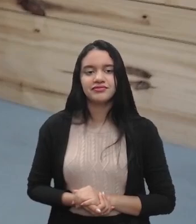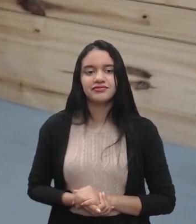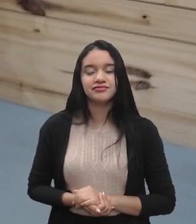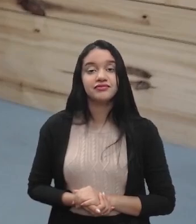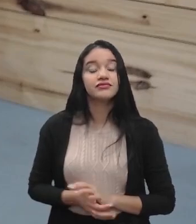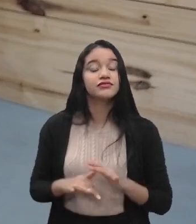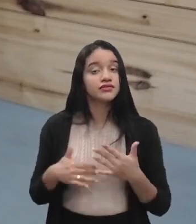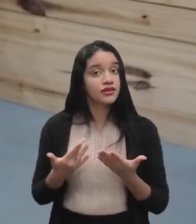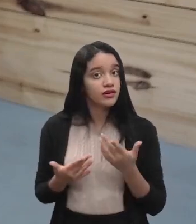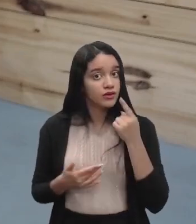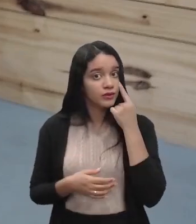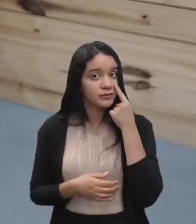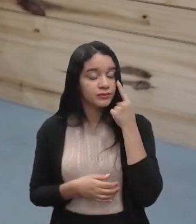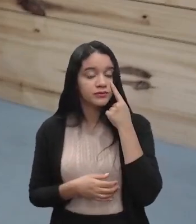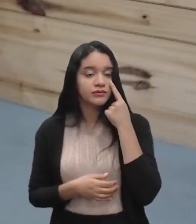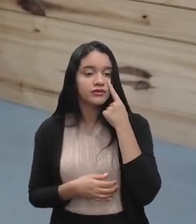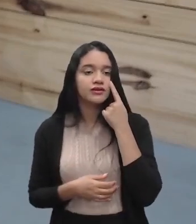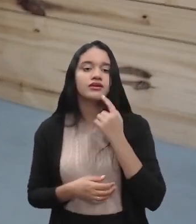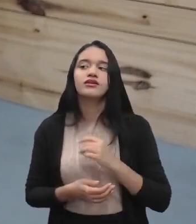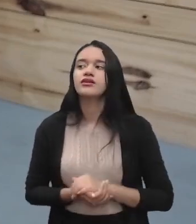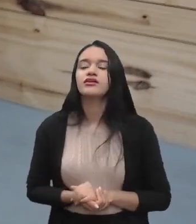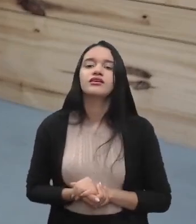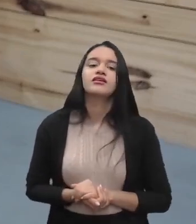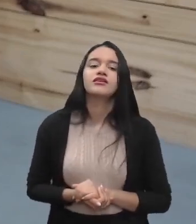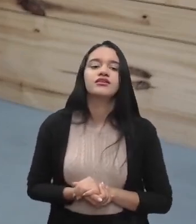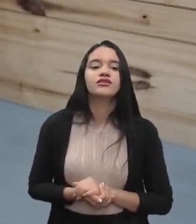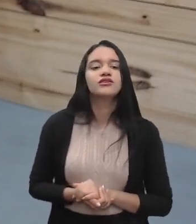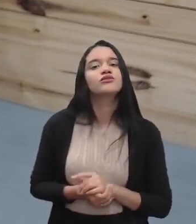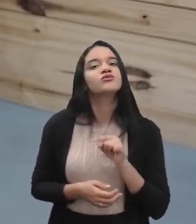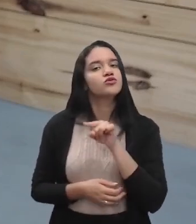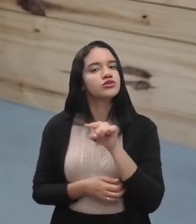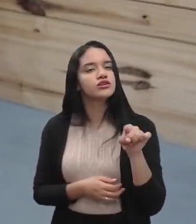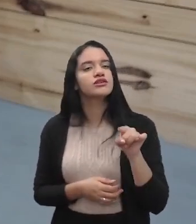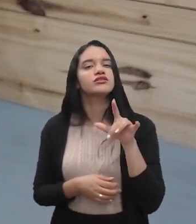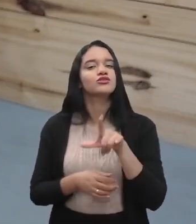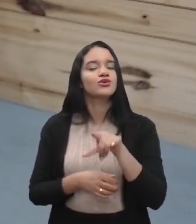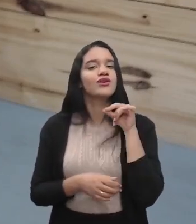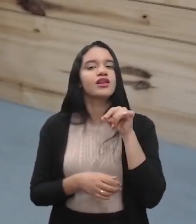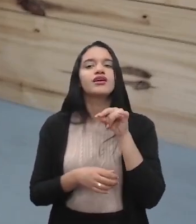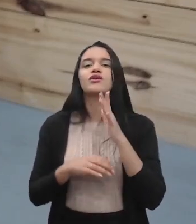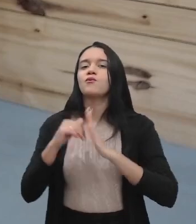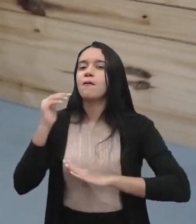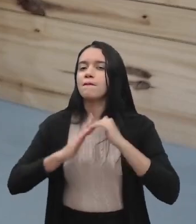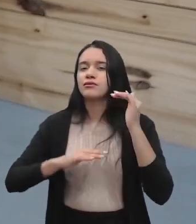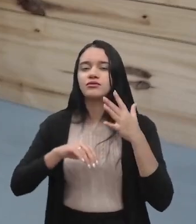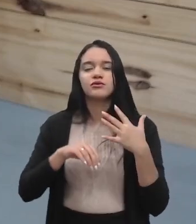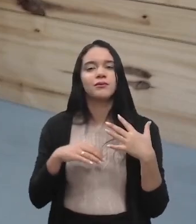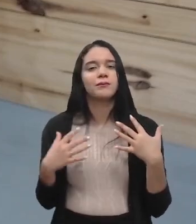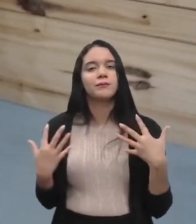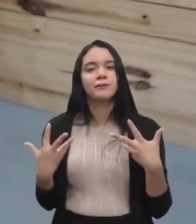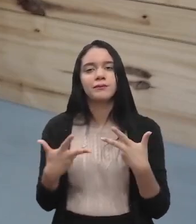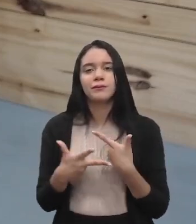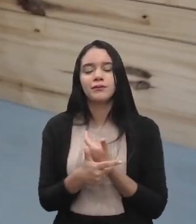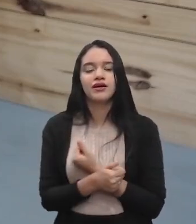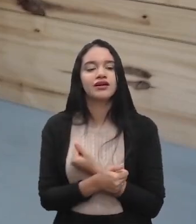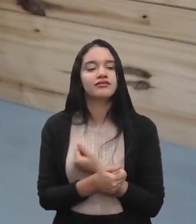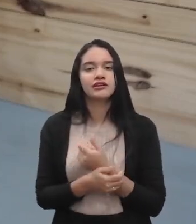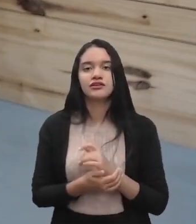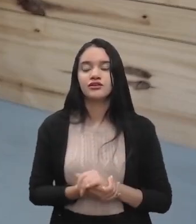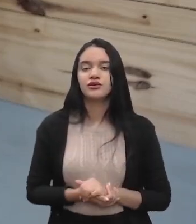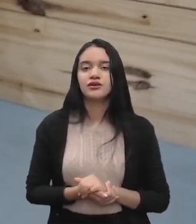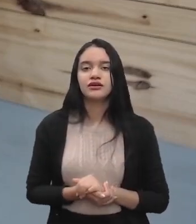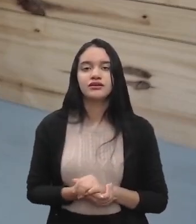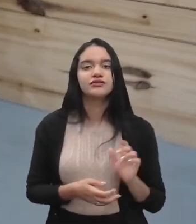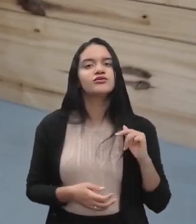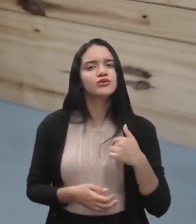reforçando que vocês escolheram uma profissão maravilhosa, uma profissão que a gente